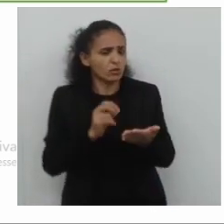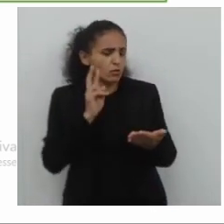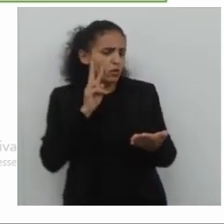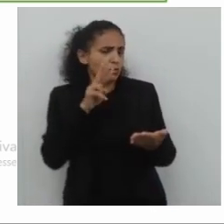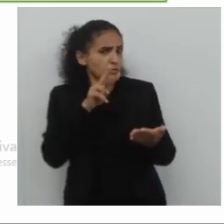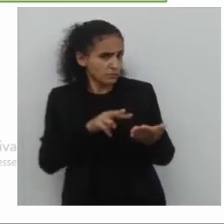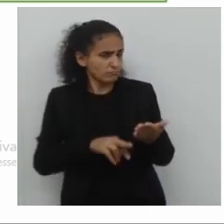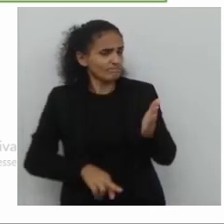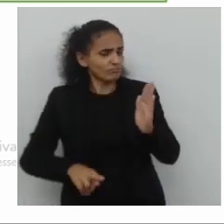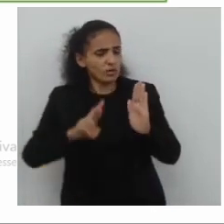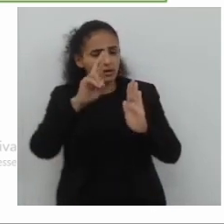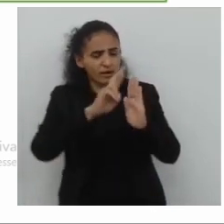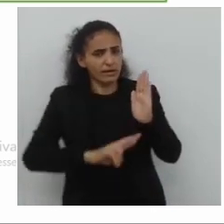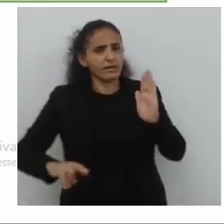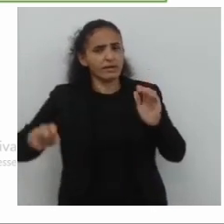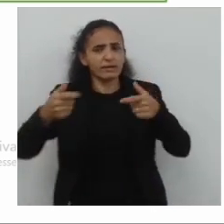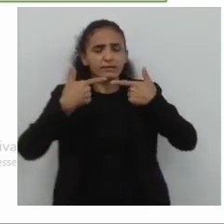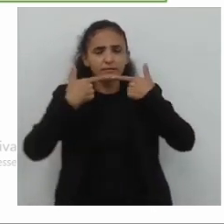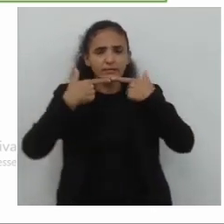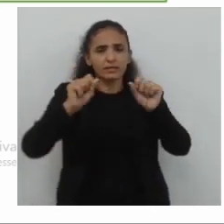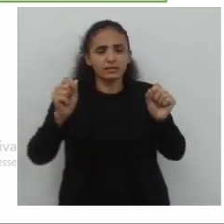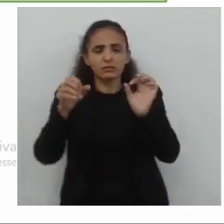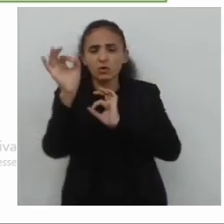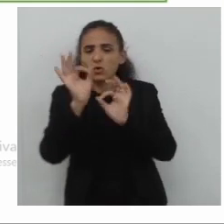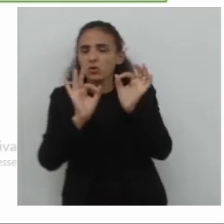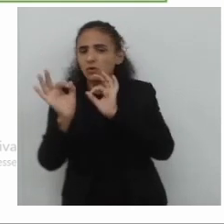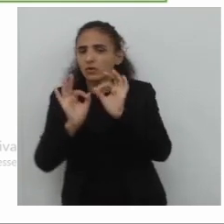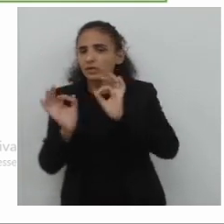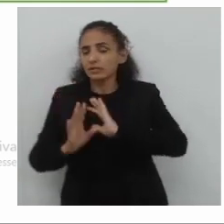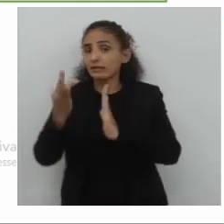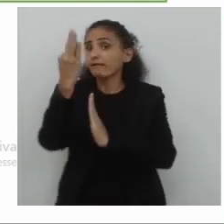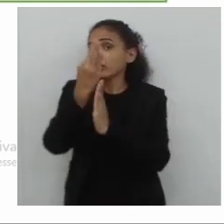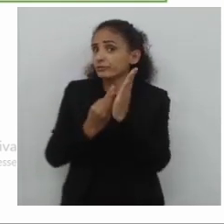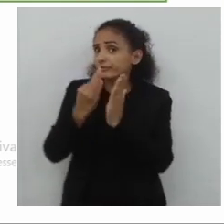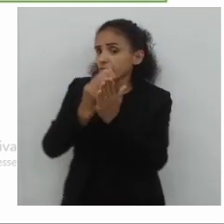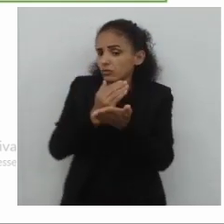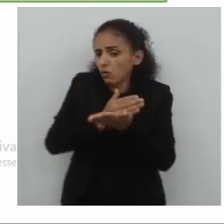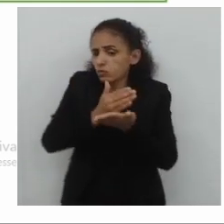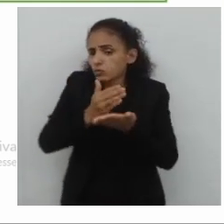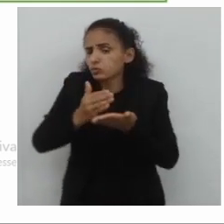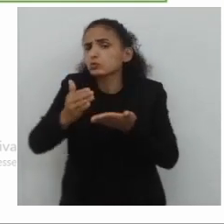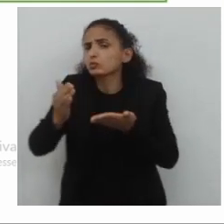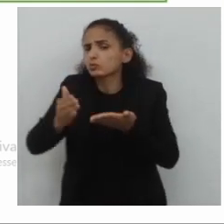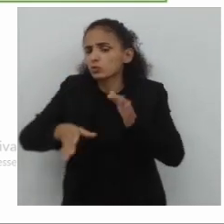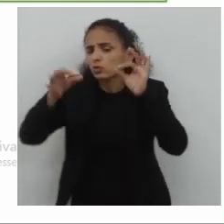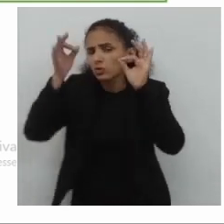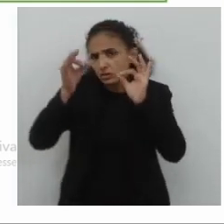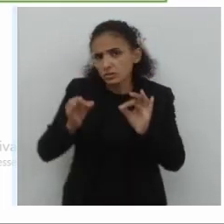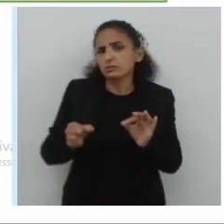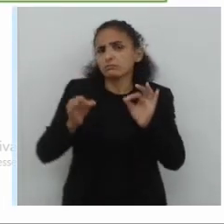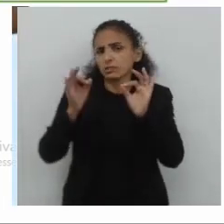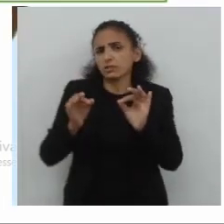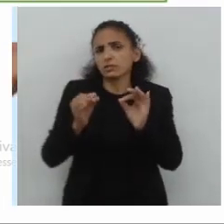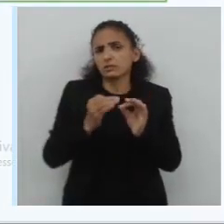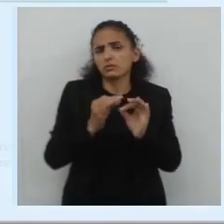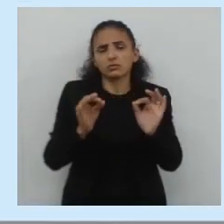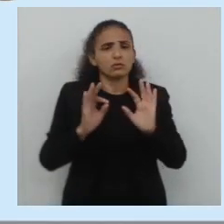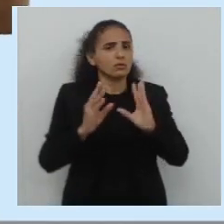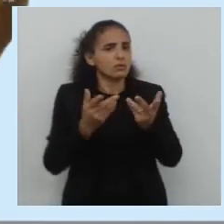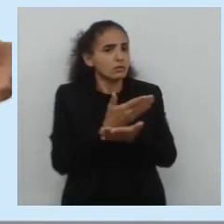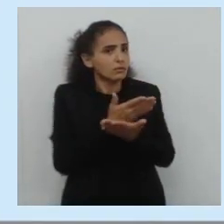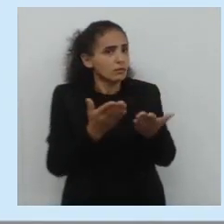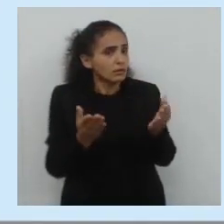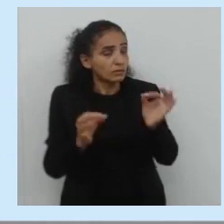aprimorando a linguagem, redigir, ou organizar o texto, a partir de algo, já escrito ou não. Então,